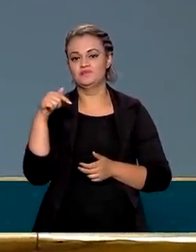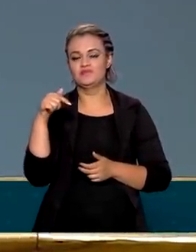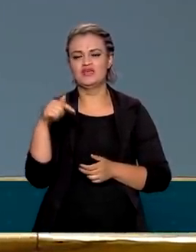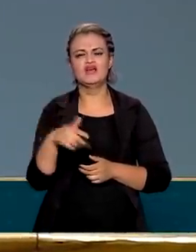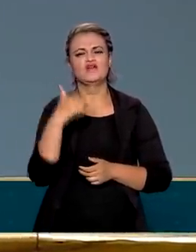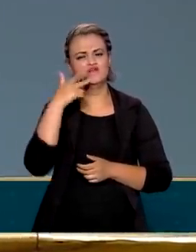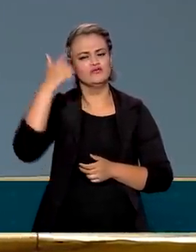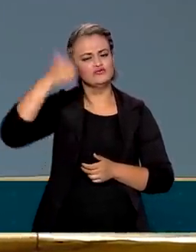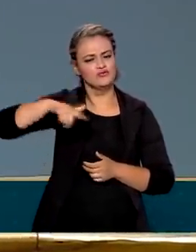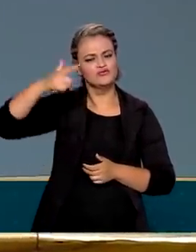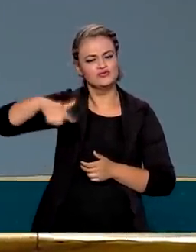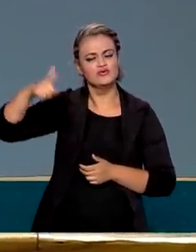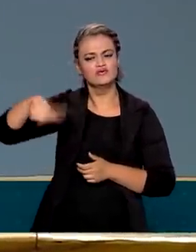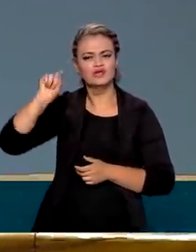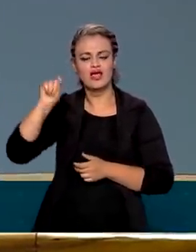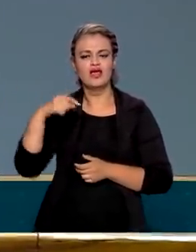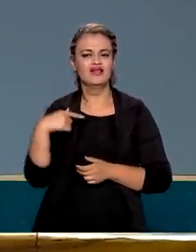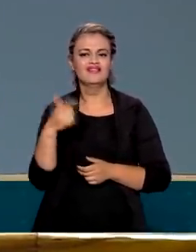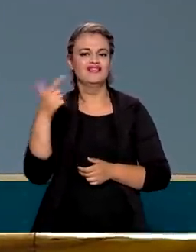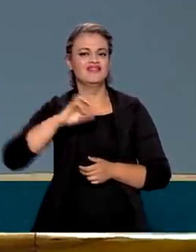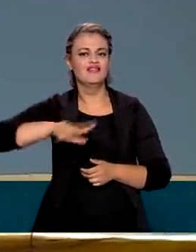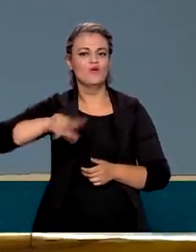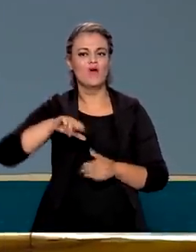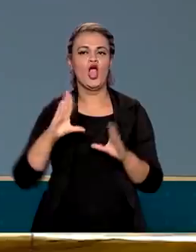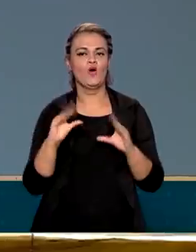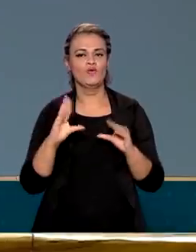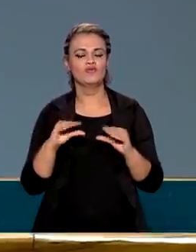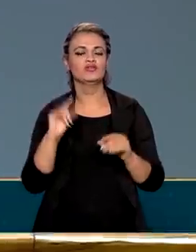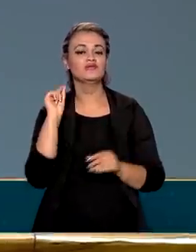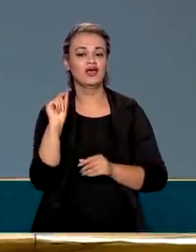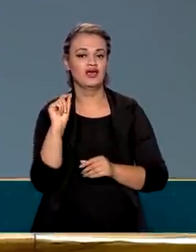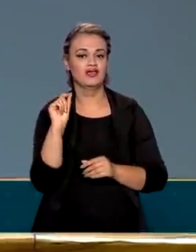enfatizando o seguinte, não é confortável para a economia